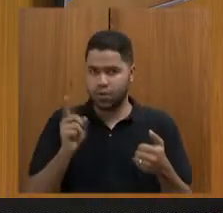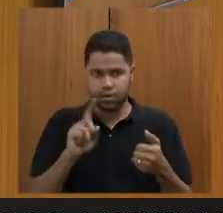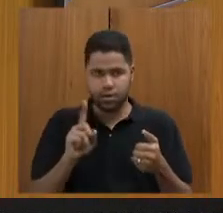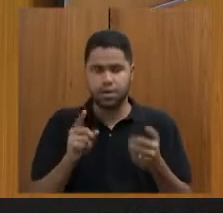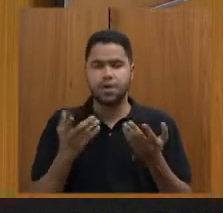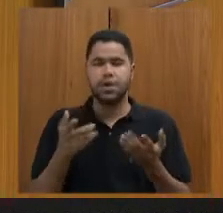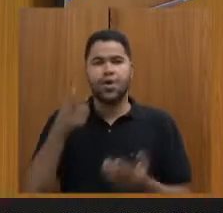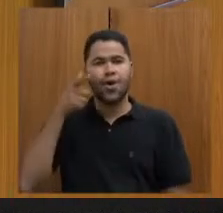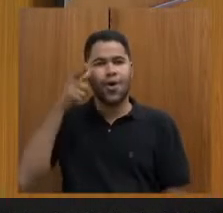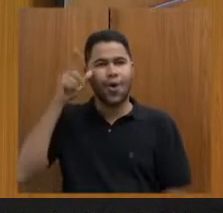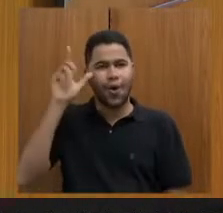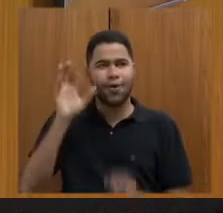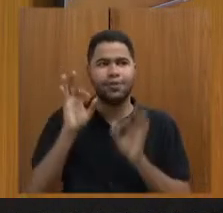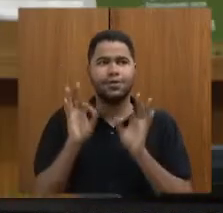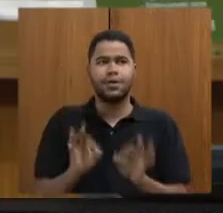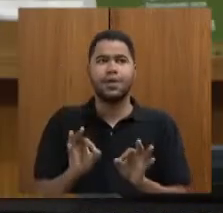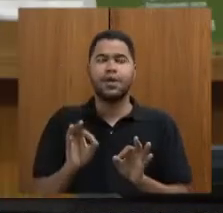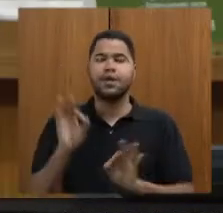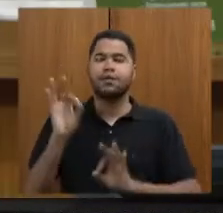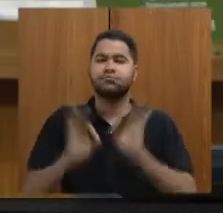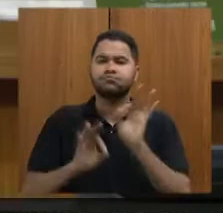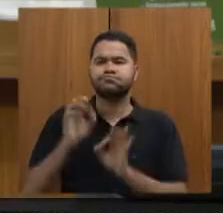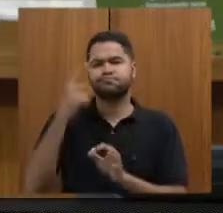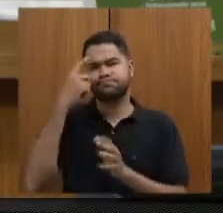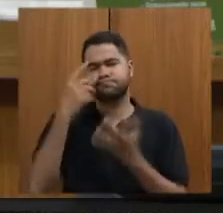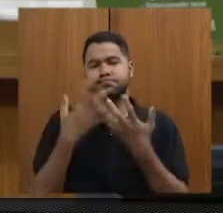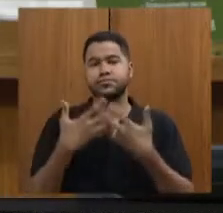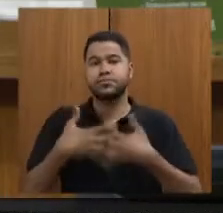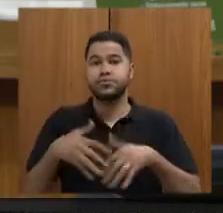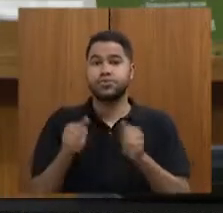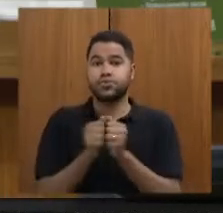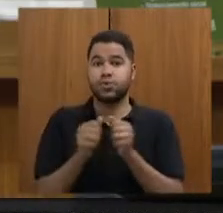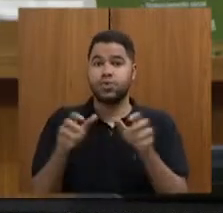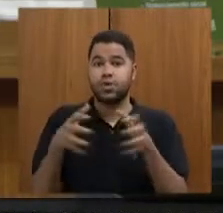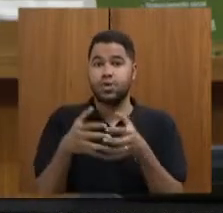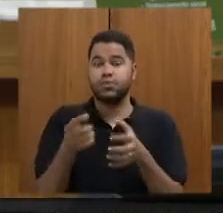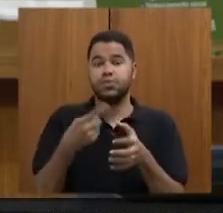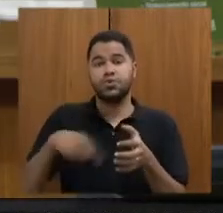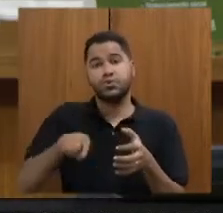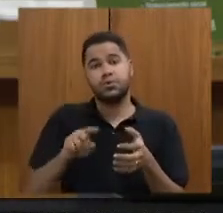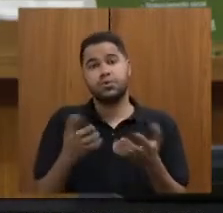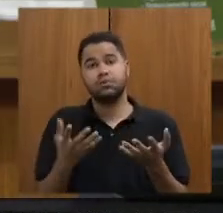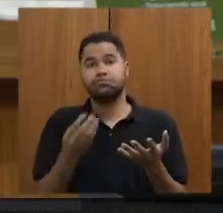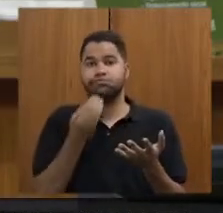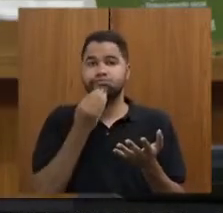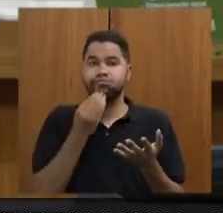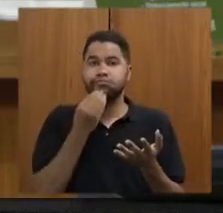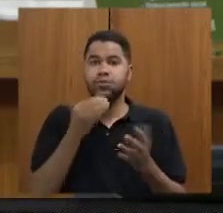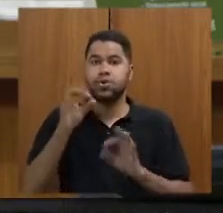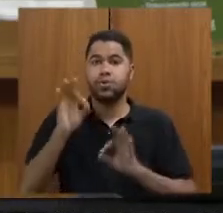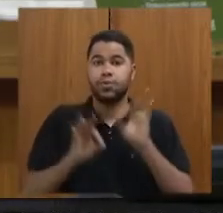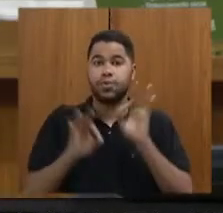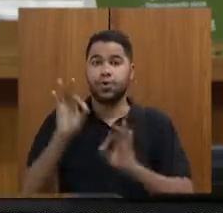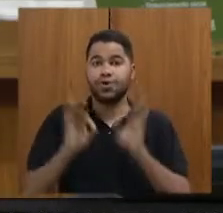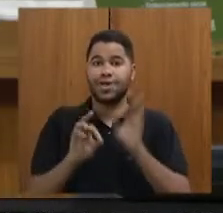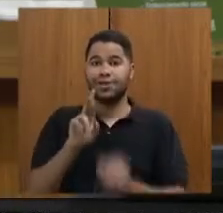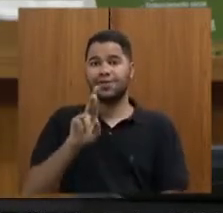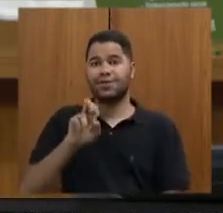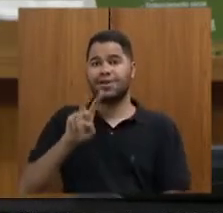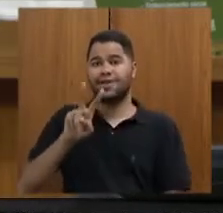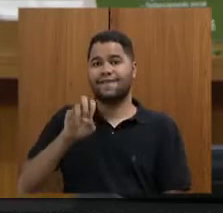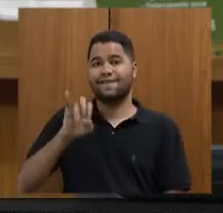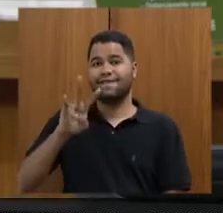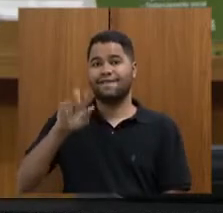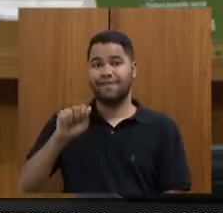ontem, eu até tenho feito uma reflexão junto com a minha equipe, se a gente não deveria acabar com o projeto Reviva Turismo porque o